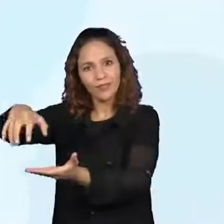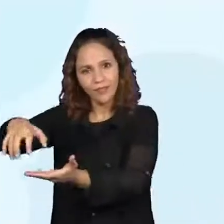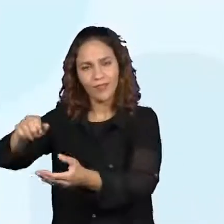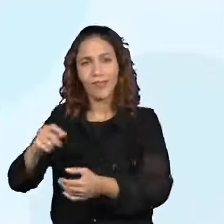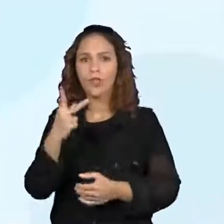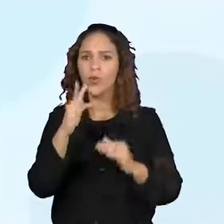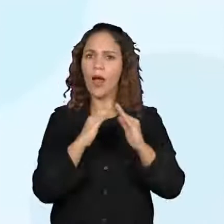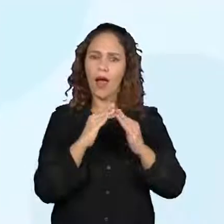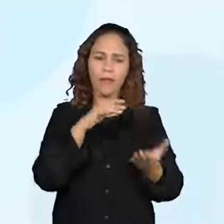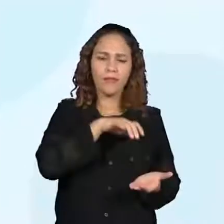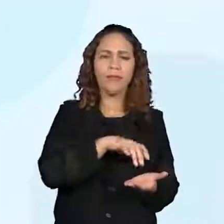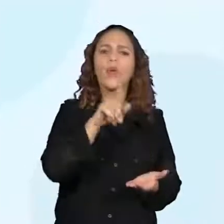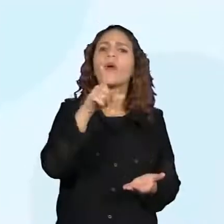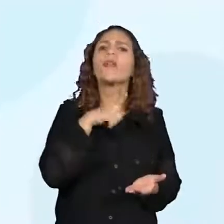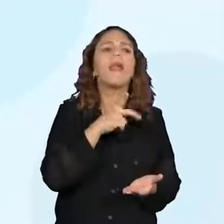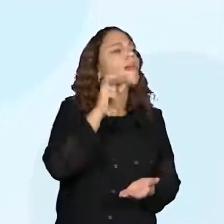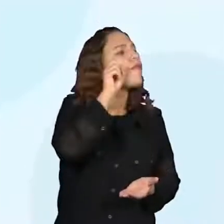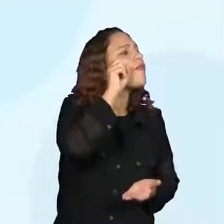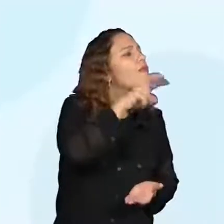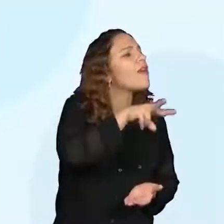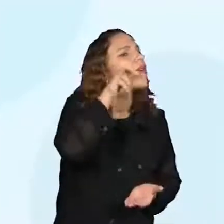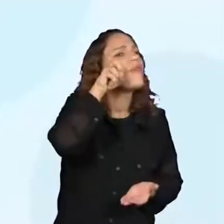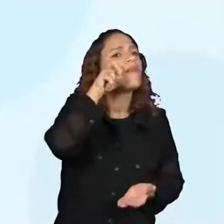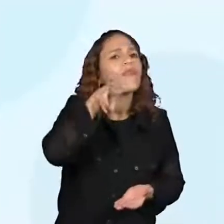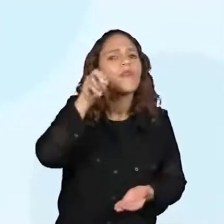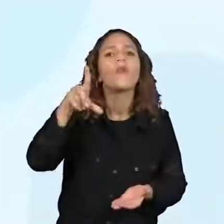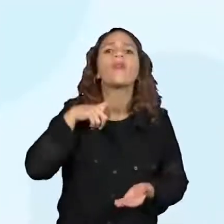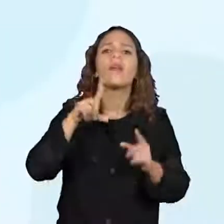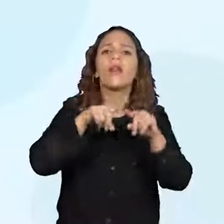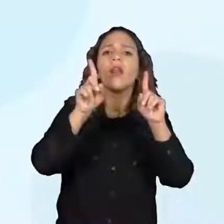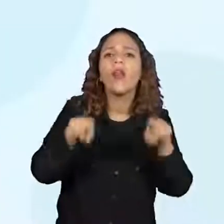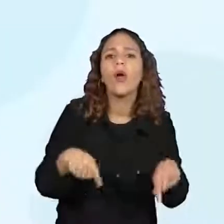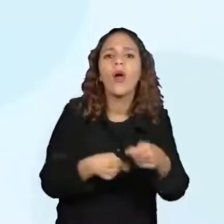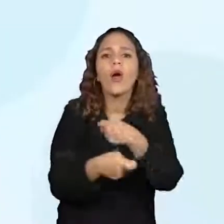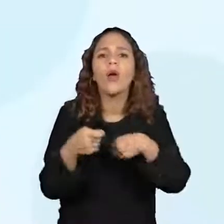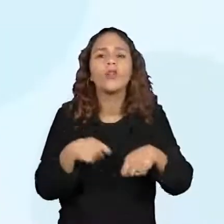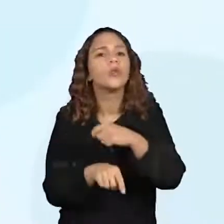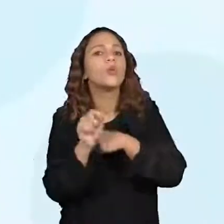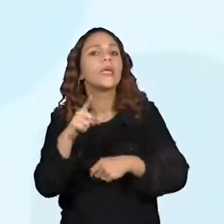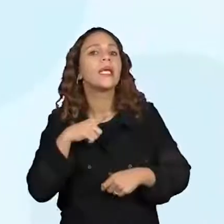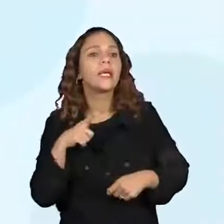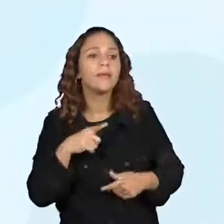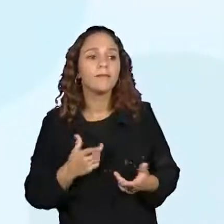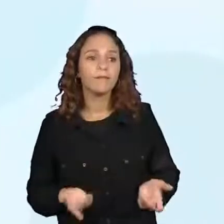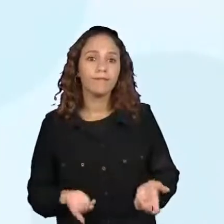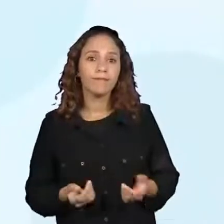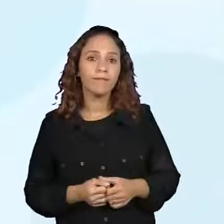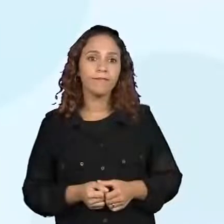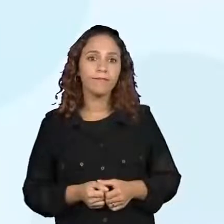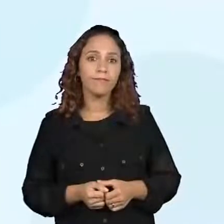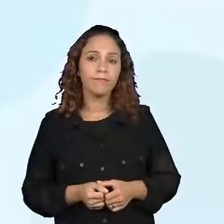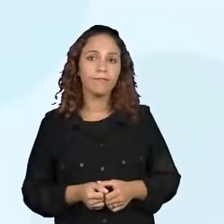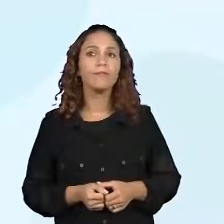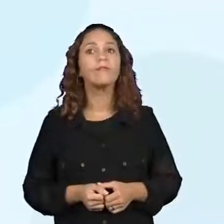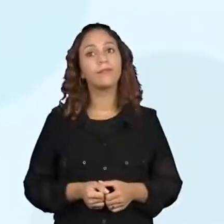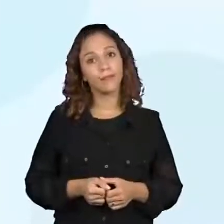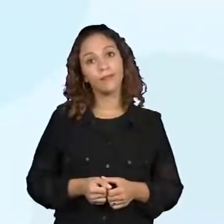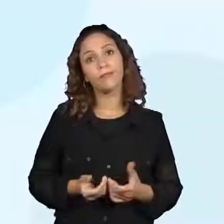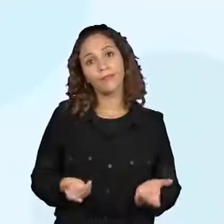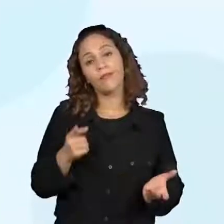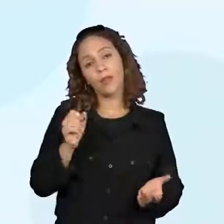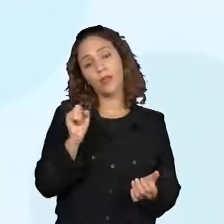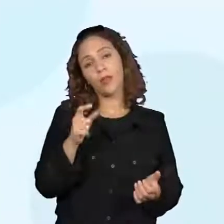são esses principais pontos de referência? Vocês já observaram? Ah, é importante. Não é sempre no trajeto aí da escola